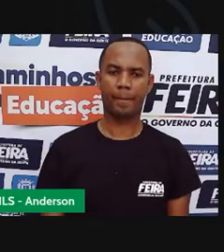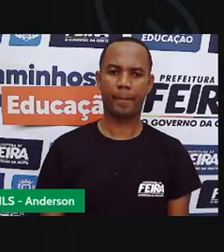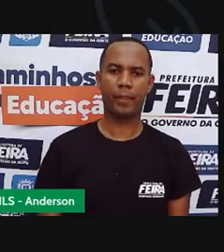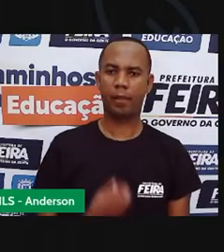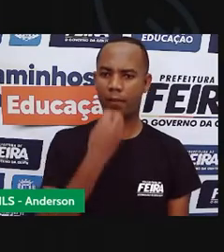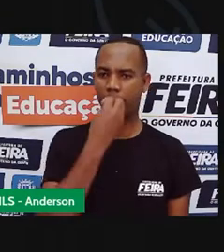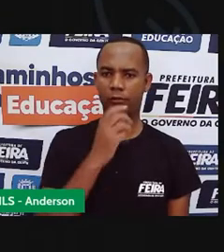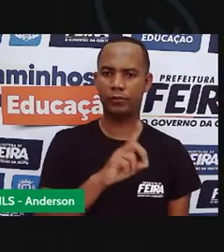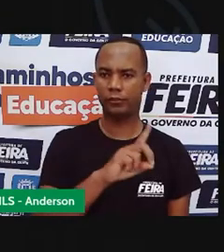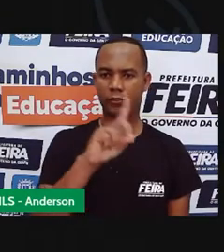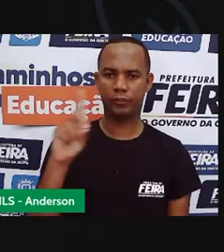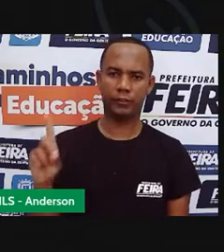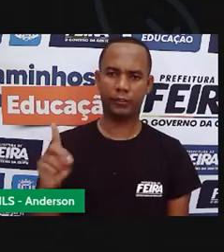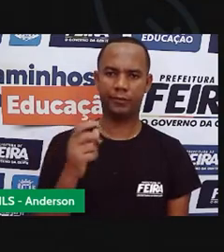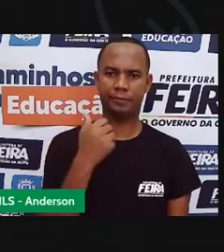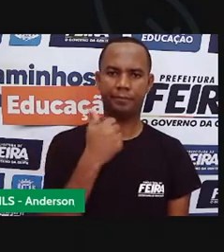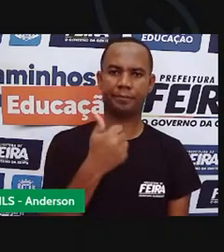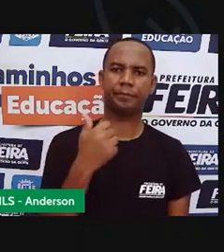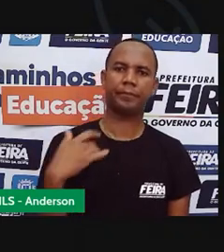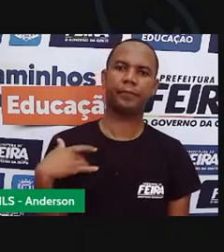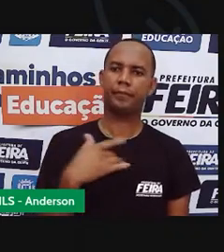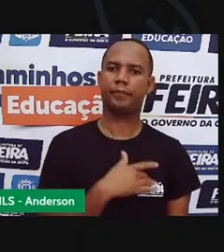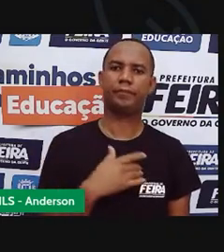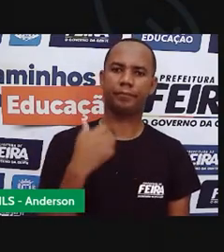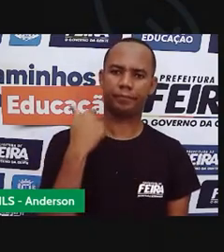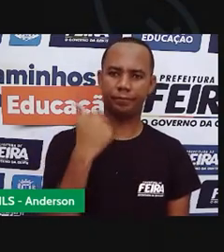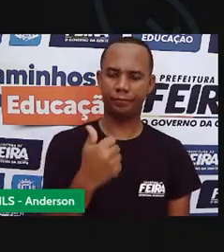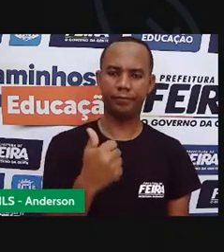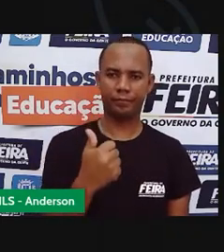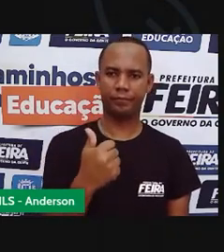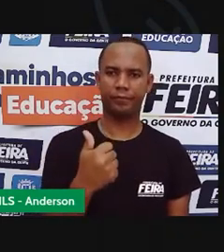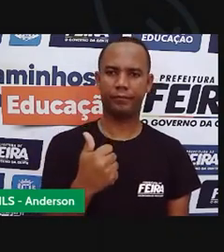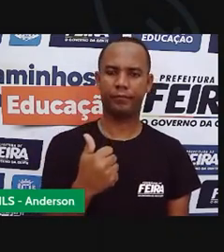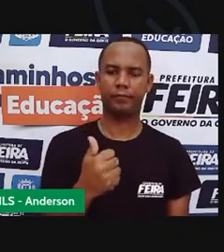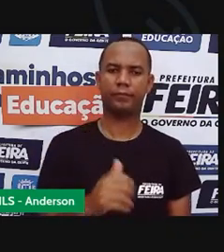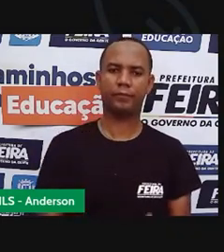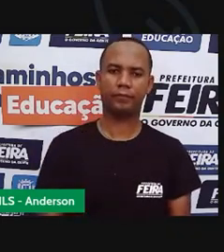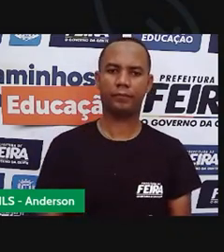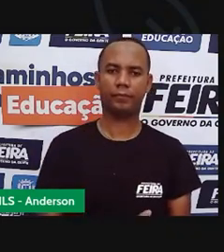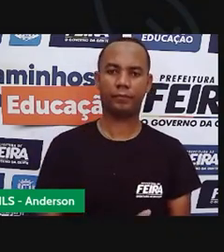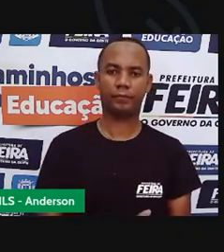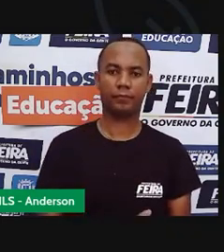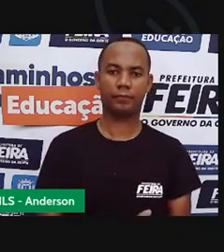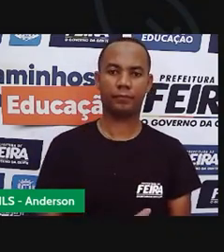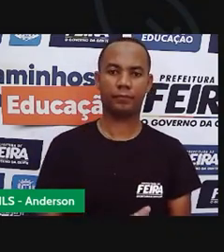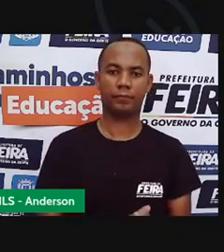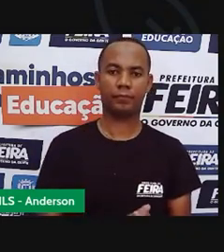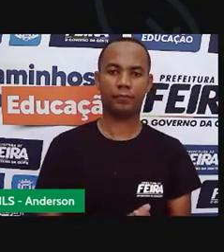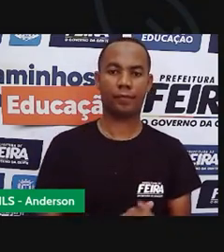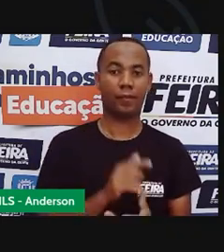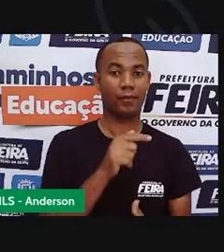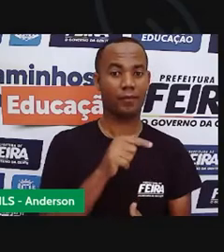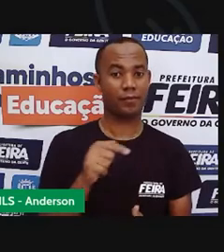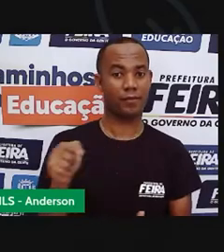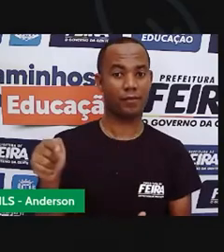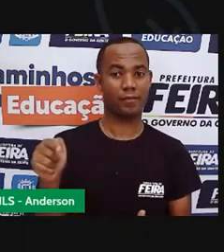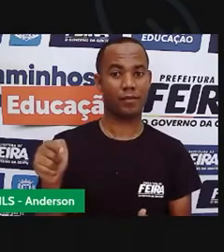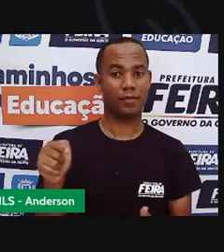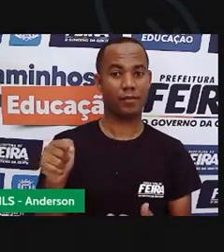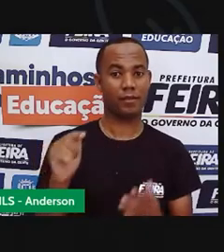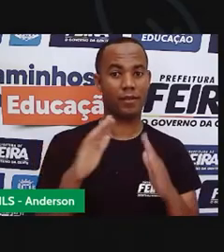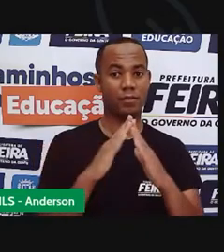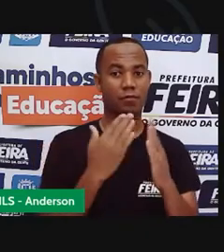Olá, turma! Tudo bem com vocês? E aí, como é que vocês estão? Preparados para mais uma semana de aula? Vamos lá!